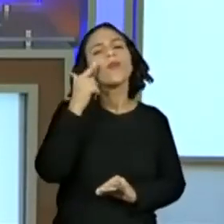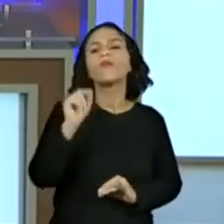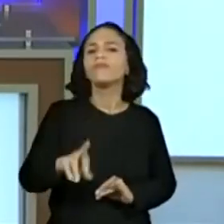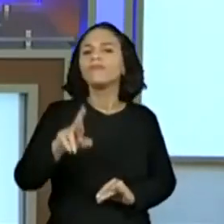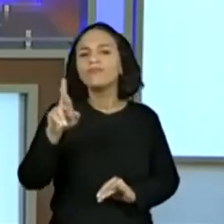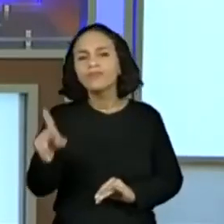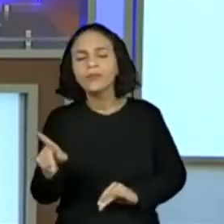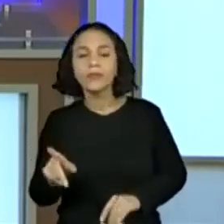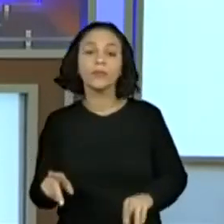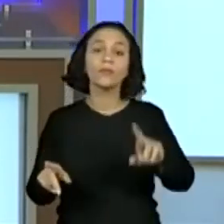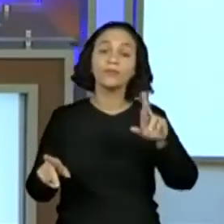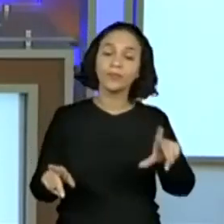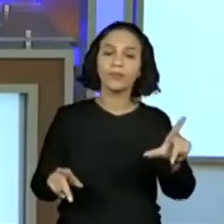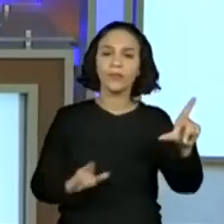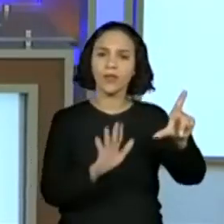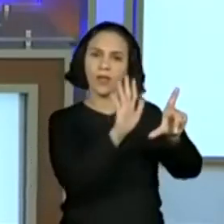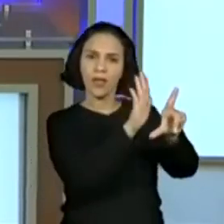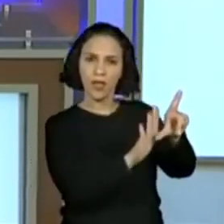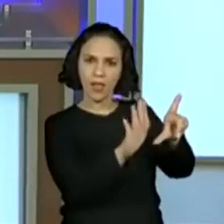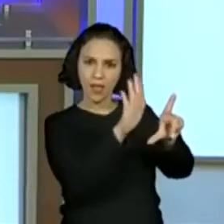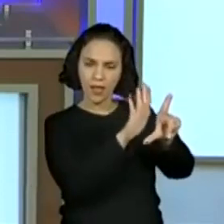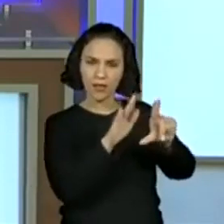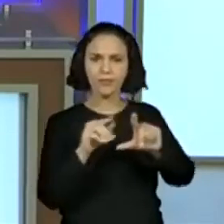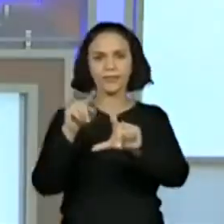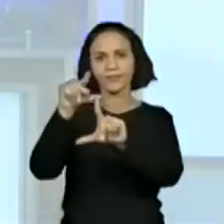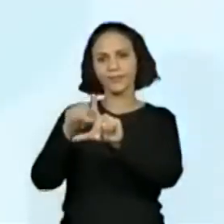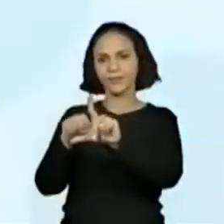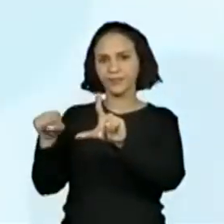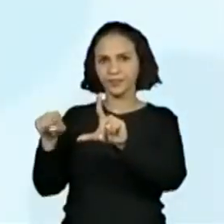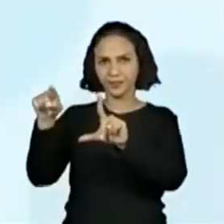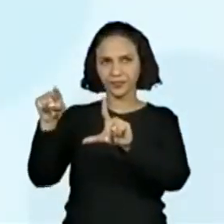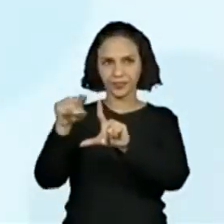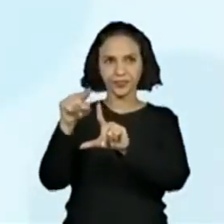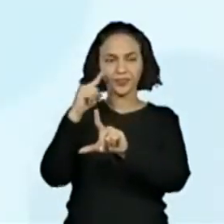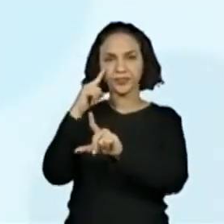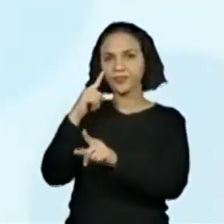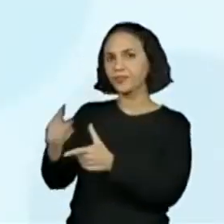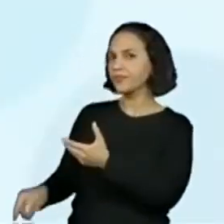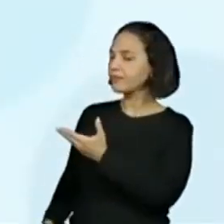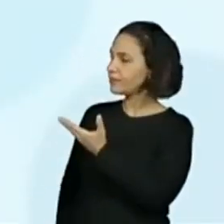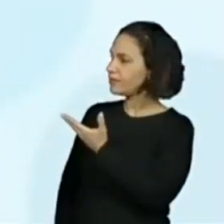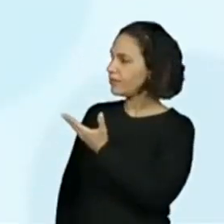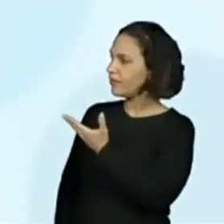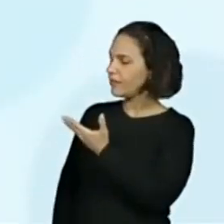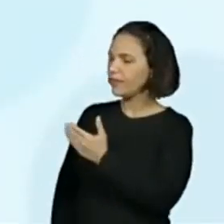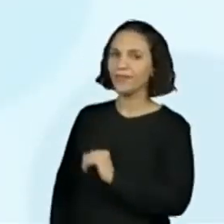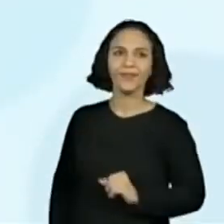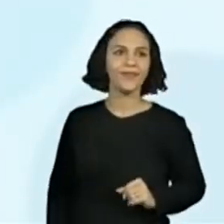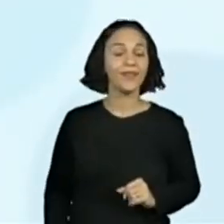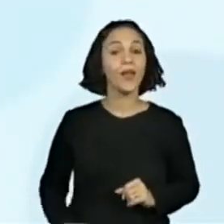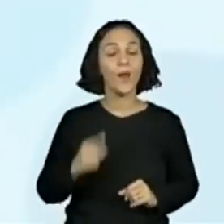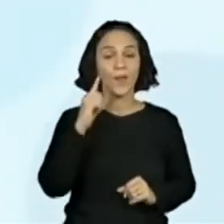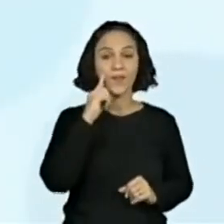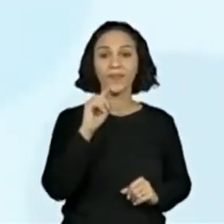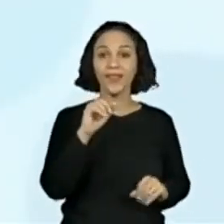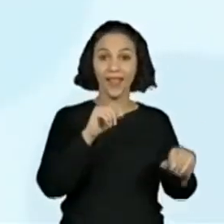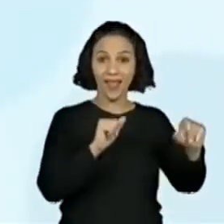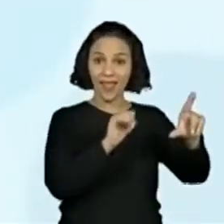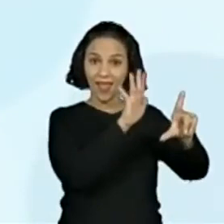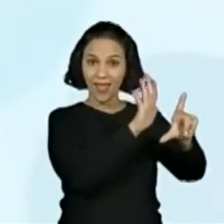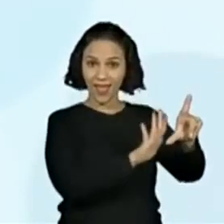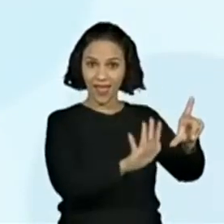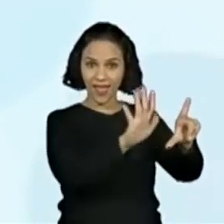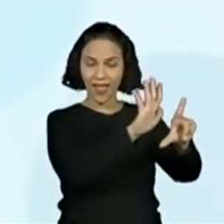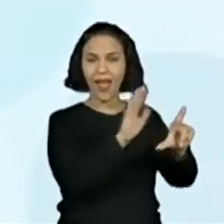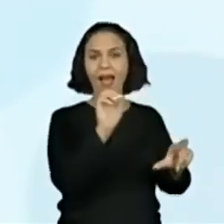entre área e perímetro, ok? Vamos lá. Oráculo, coloca na telinha. Isto. A área é a medida de